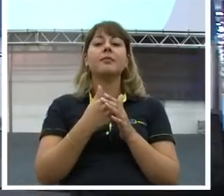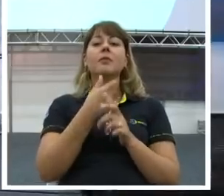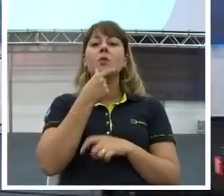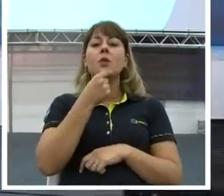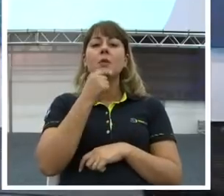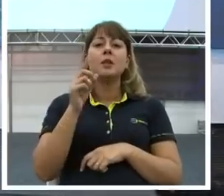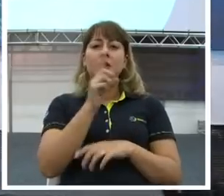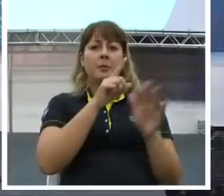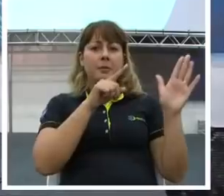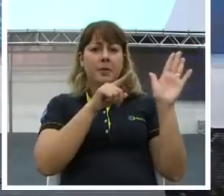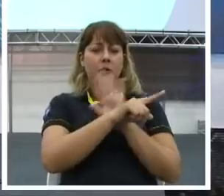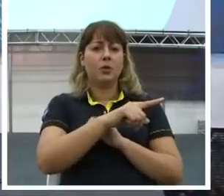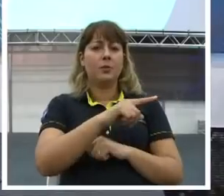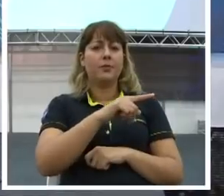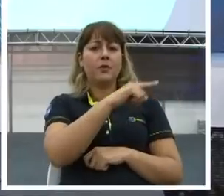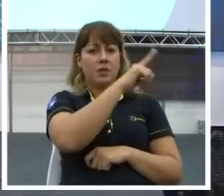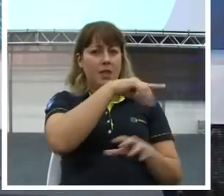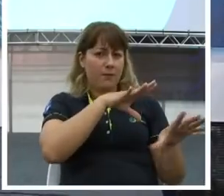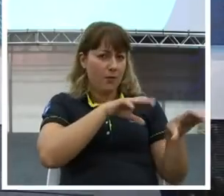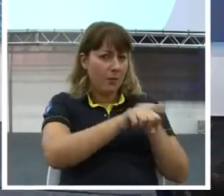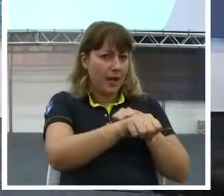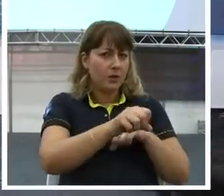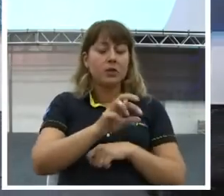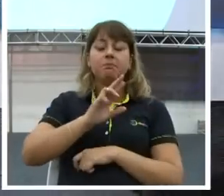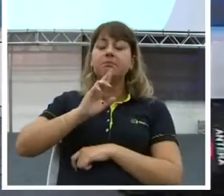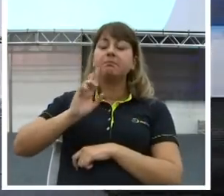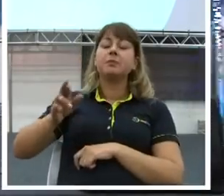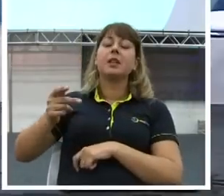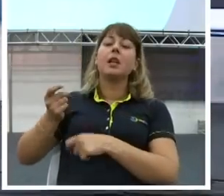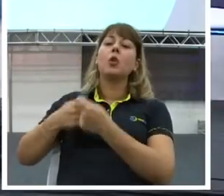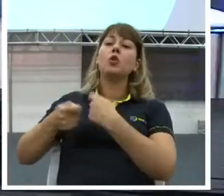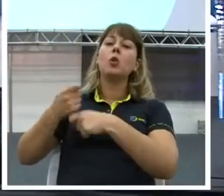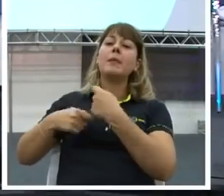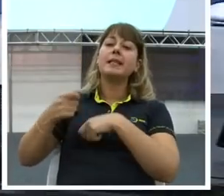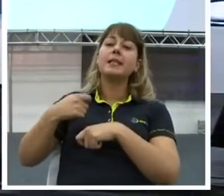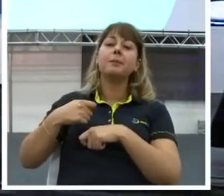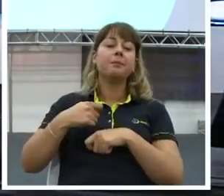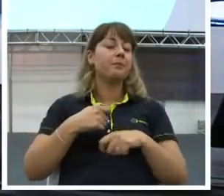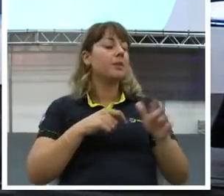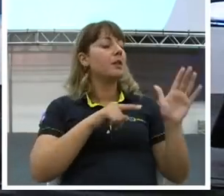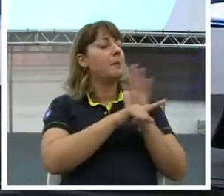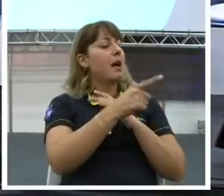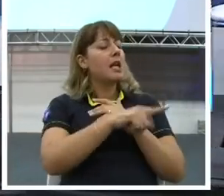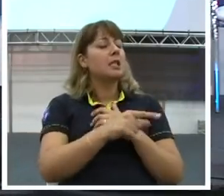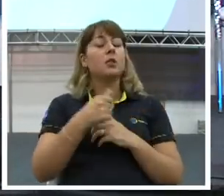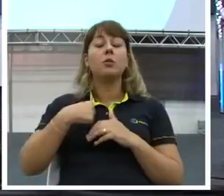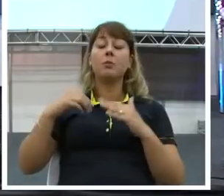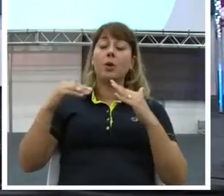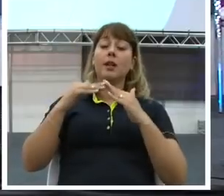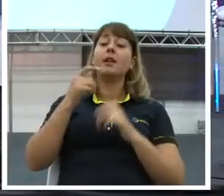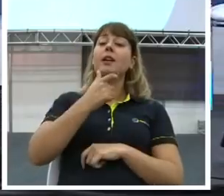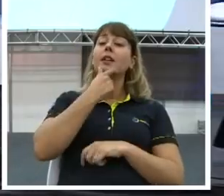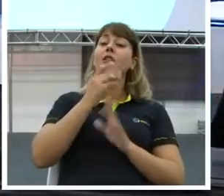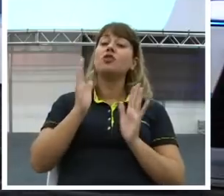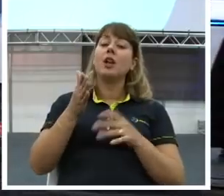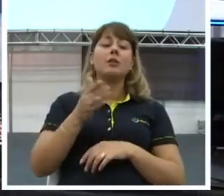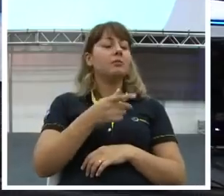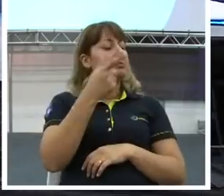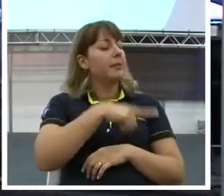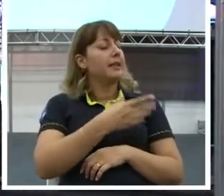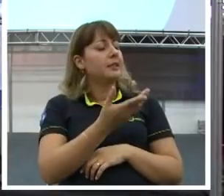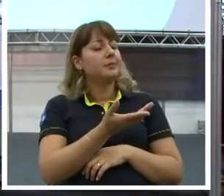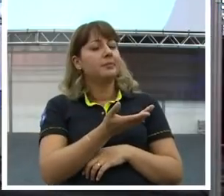Você é formado? sou economista. O mais você é? Morei na Inglaterra. O que mais você é?